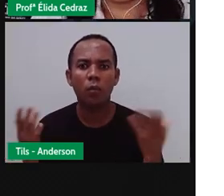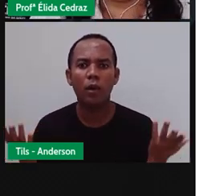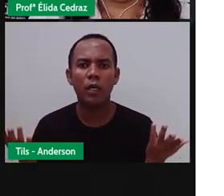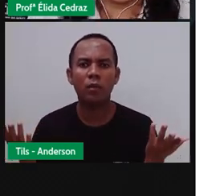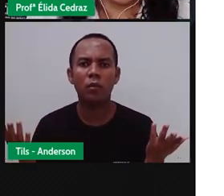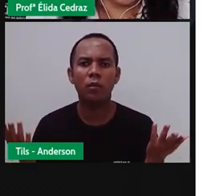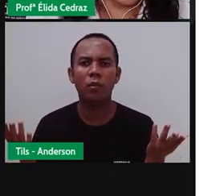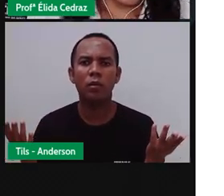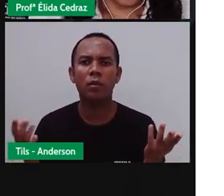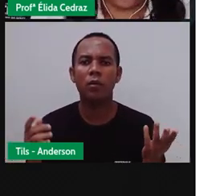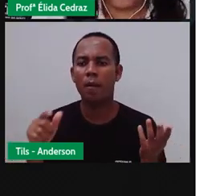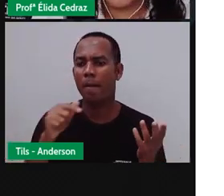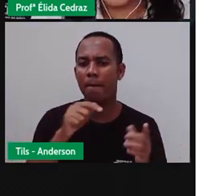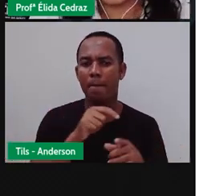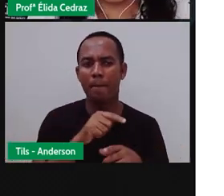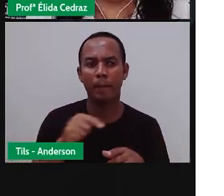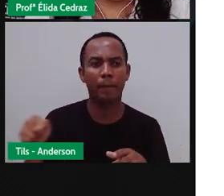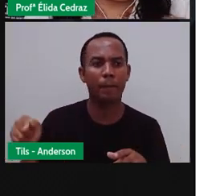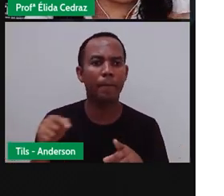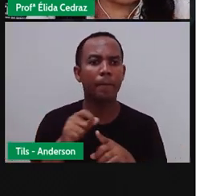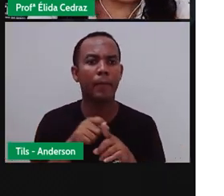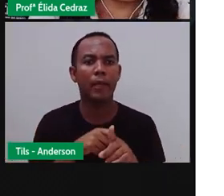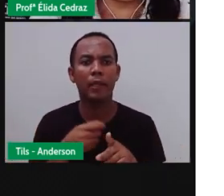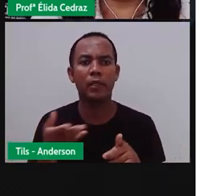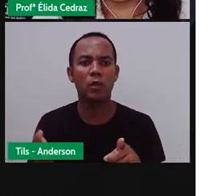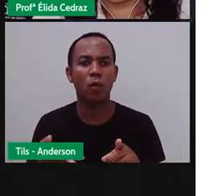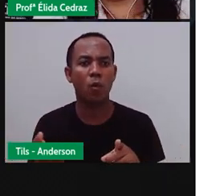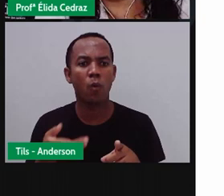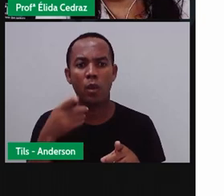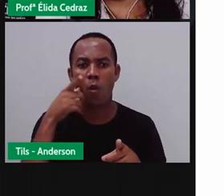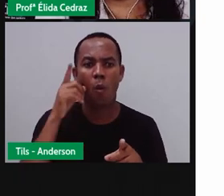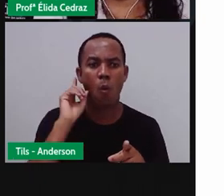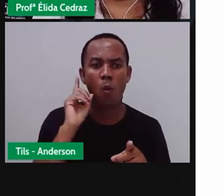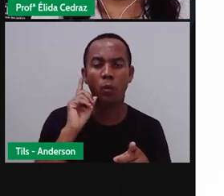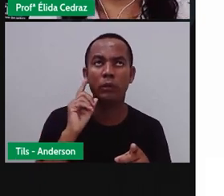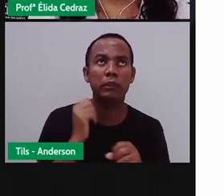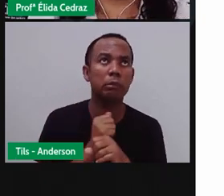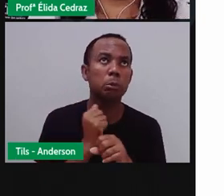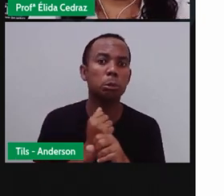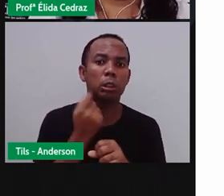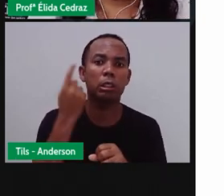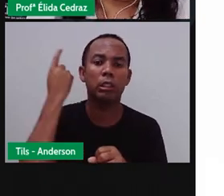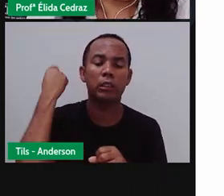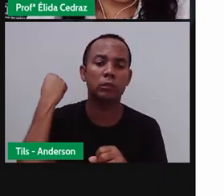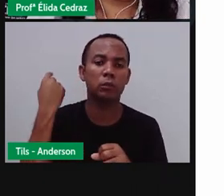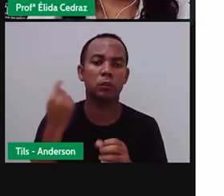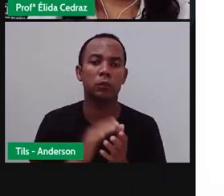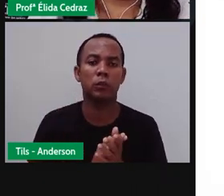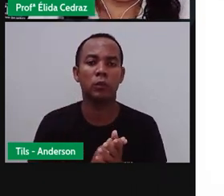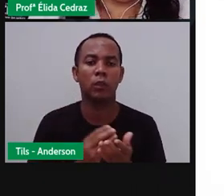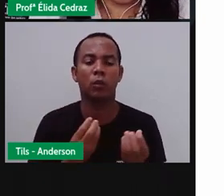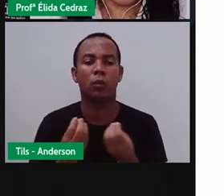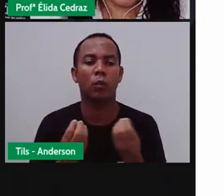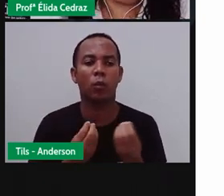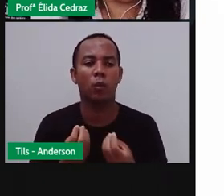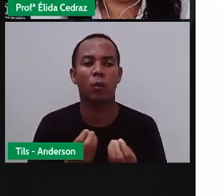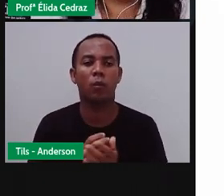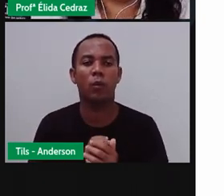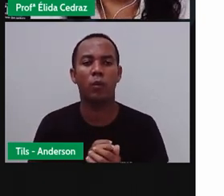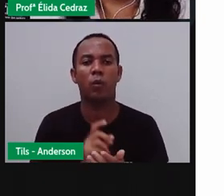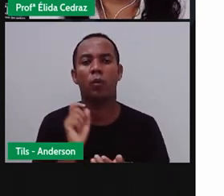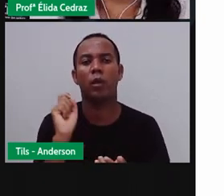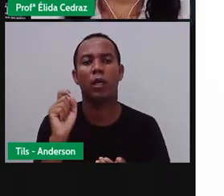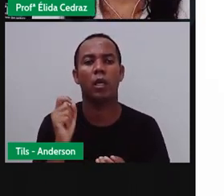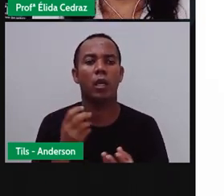passado, hoje, ontem, há um ano. O quando se refere ao tempo,